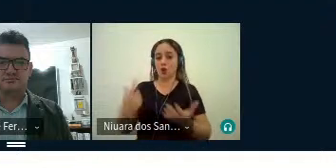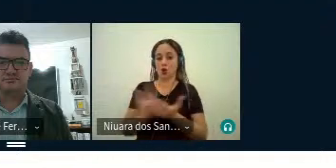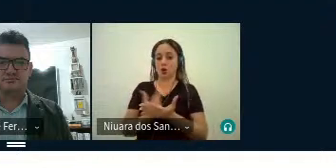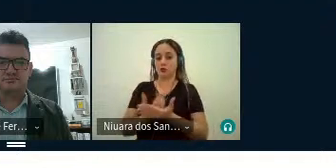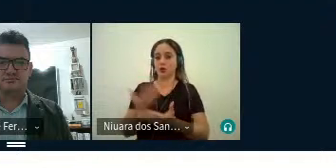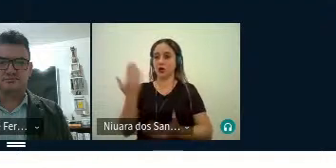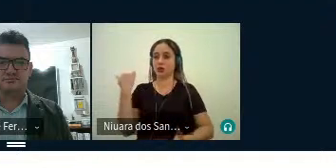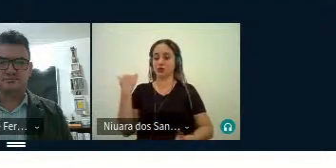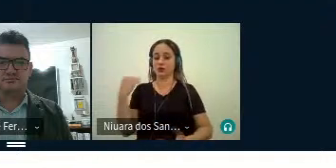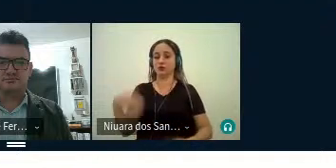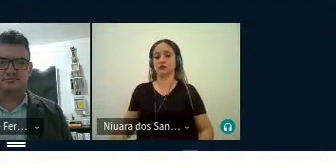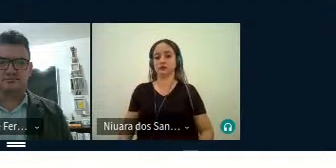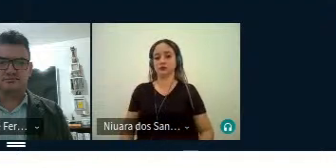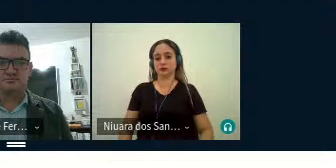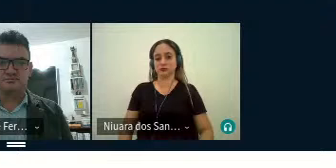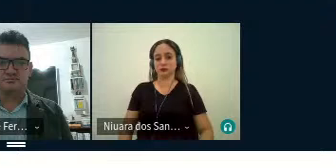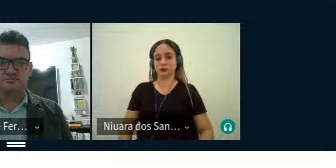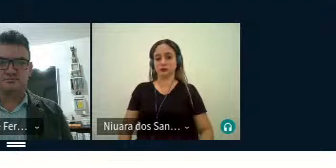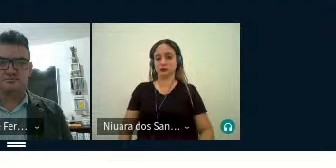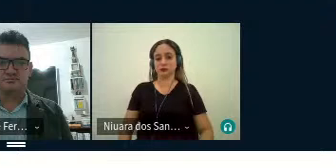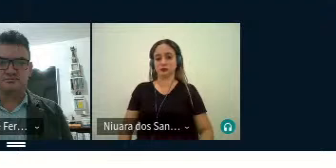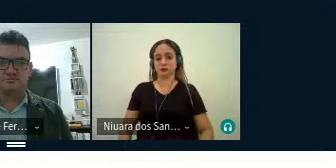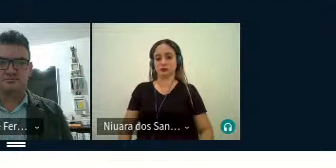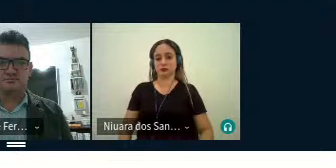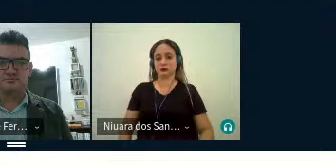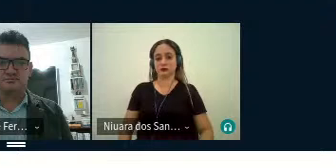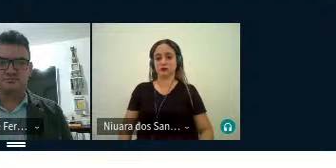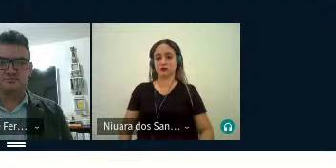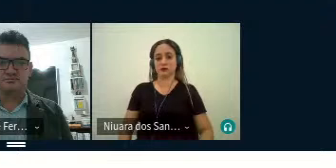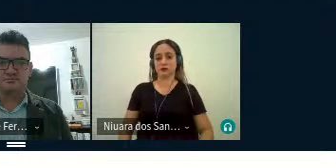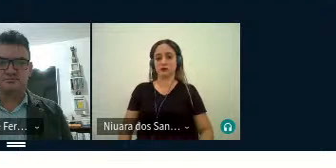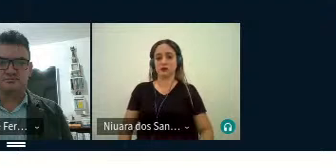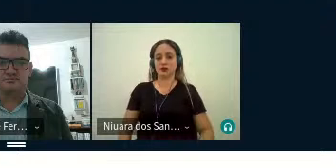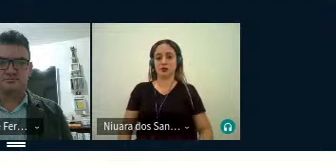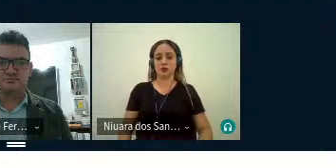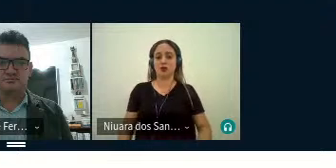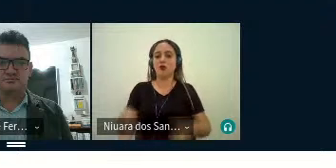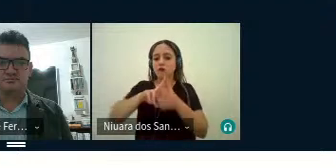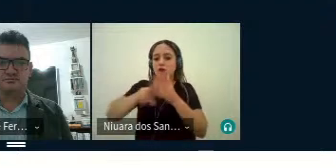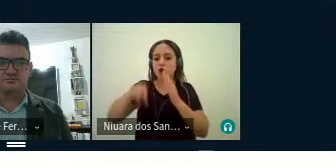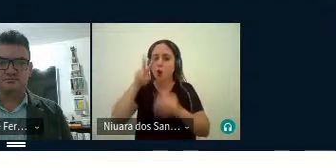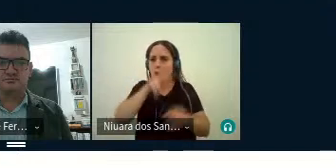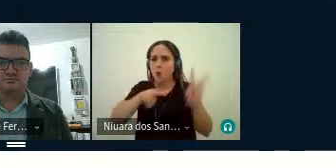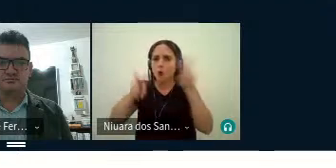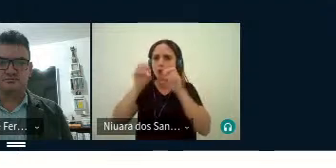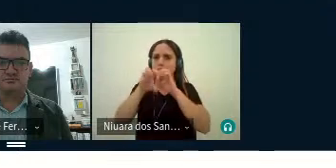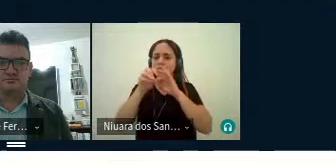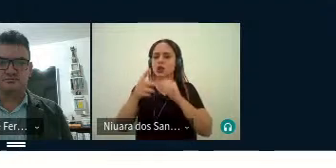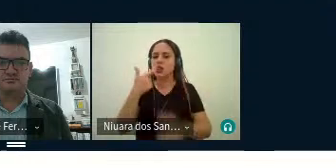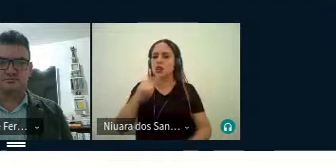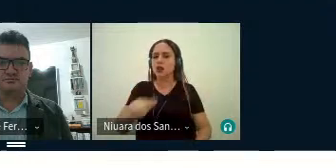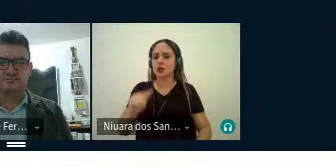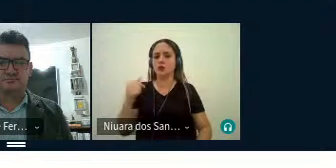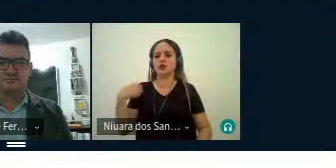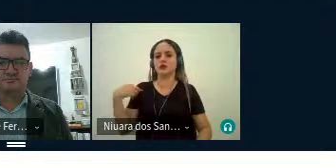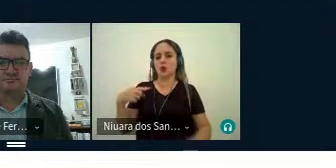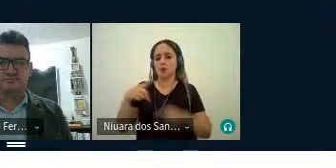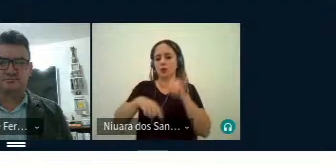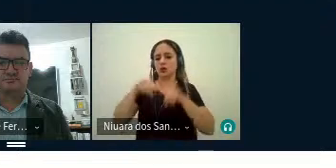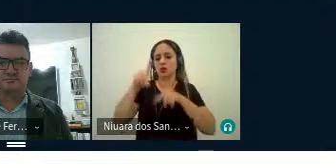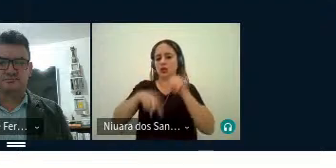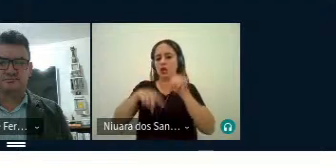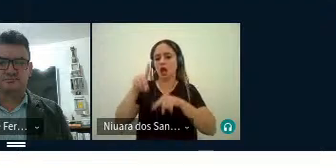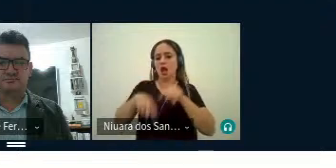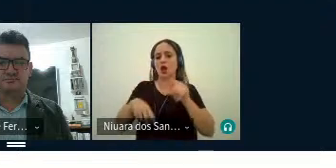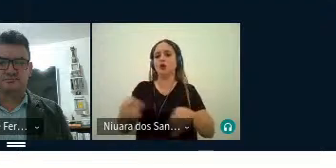com Wagner Barros Teixeira. Múltiplos olhares sobre o ensino de línguas, material didático, em 2017, com